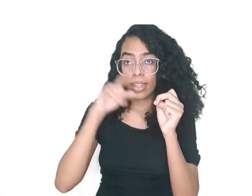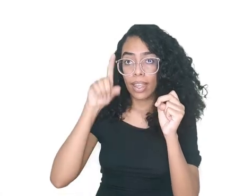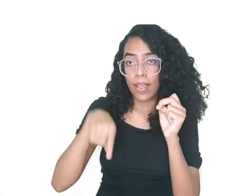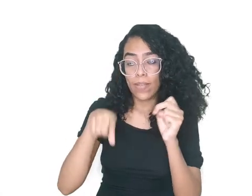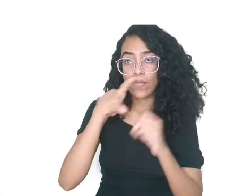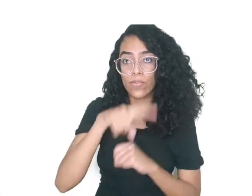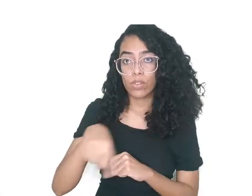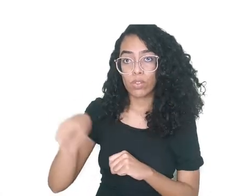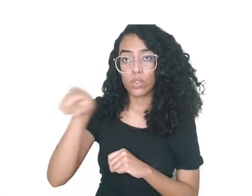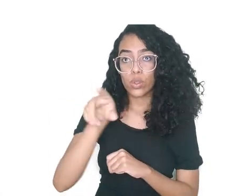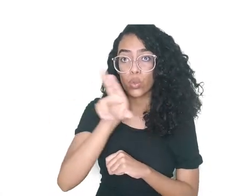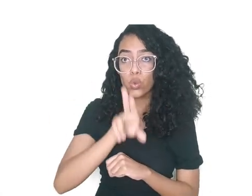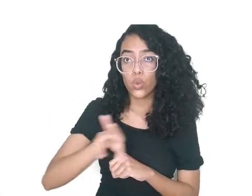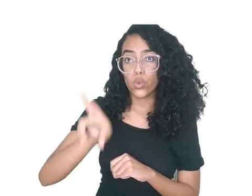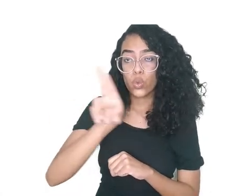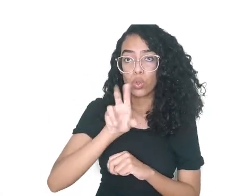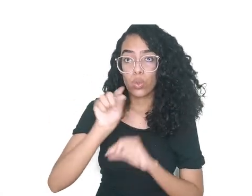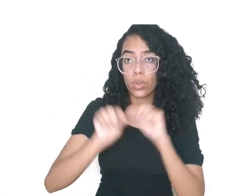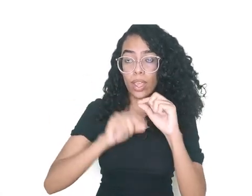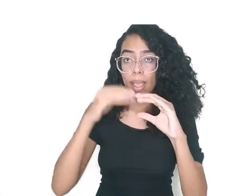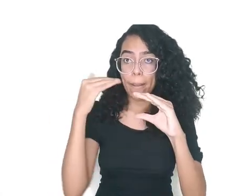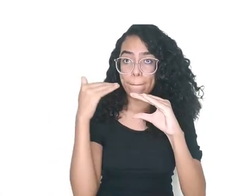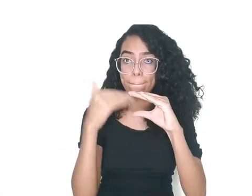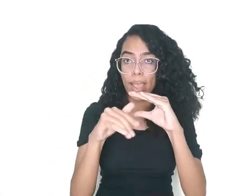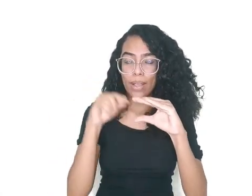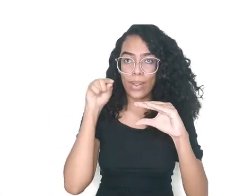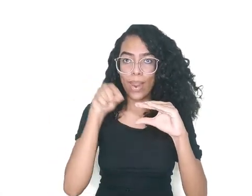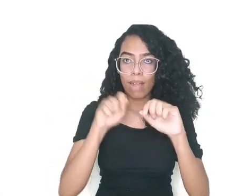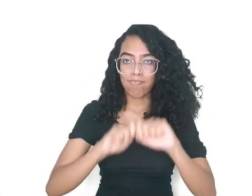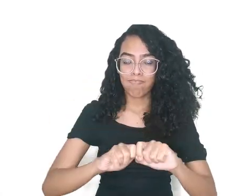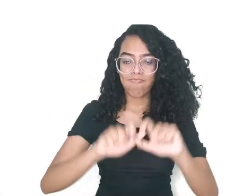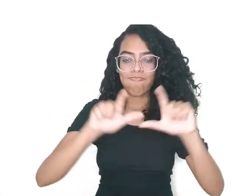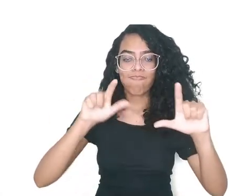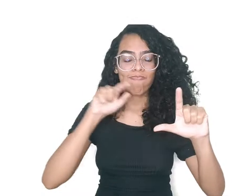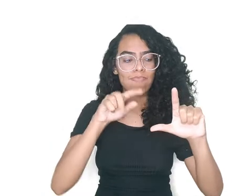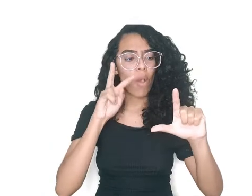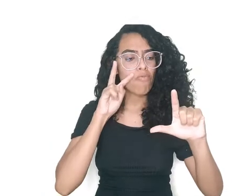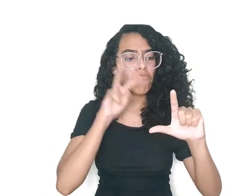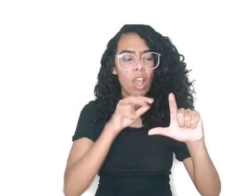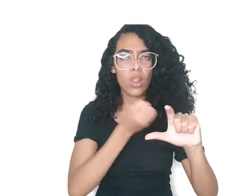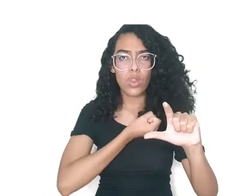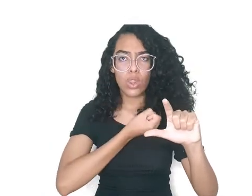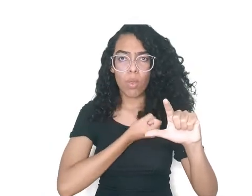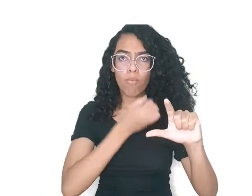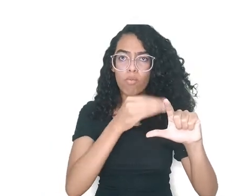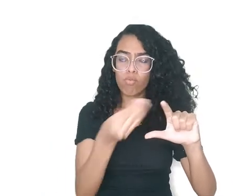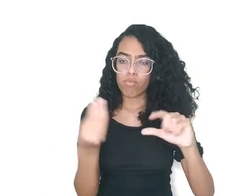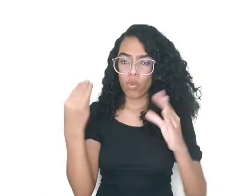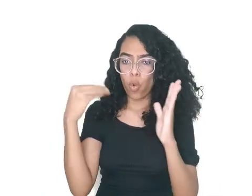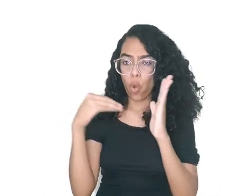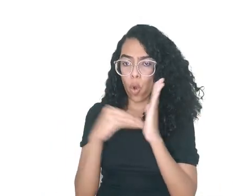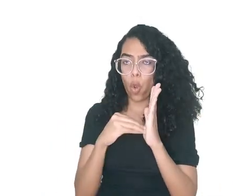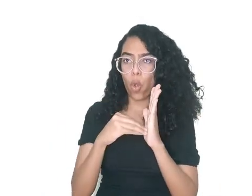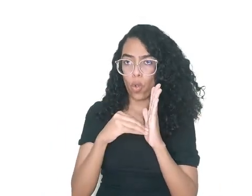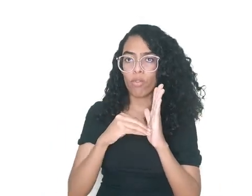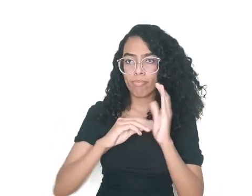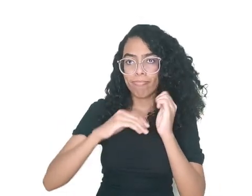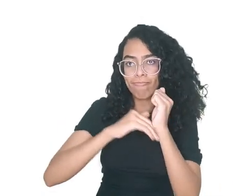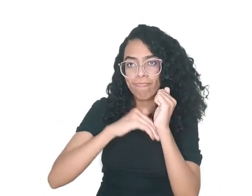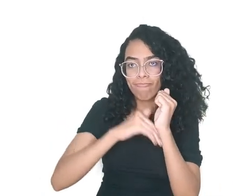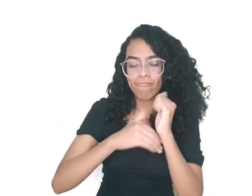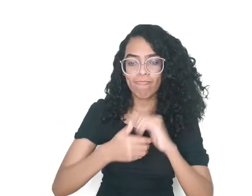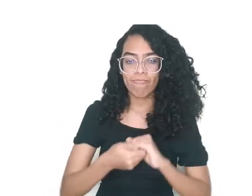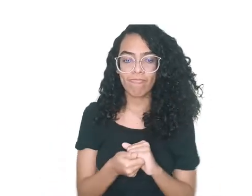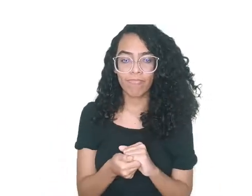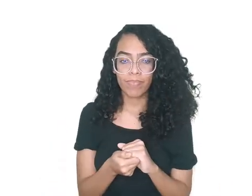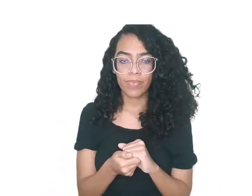você vai utilizar como primeira opção a senha enviada ao seu e-mail pela equipe do CCBJ. Todos os alunos recebem a senha para o primeiro acesso.